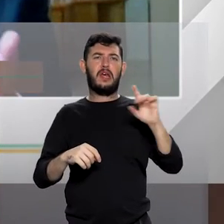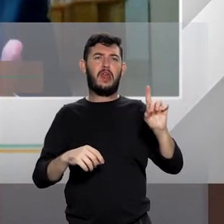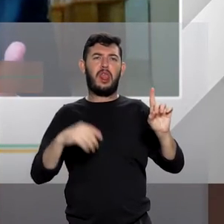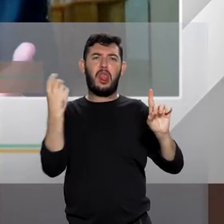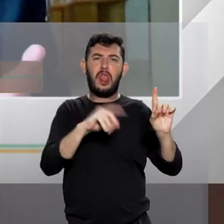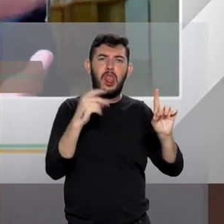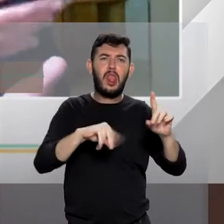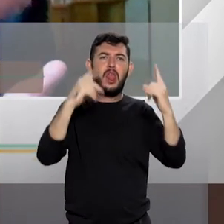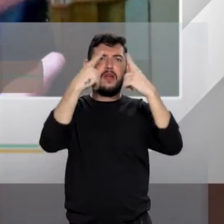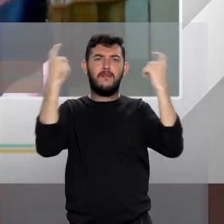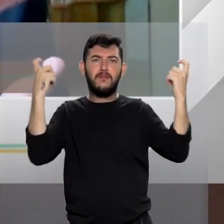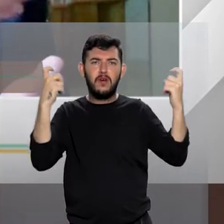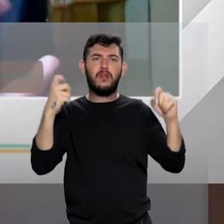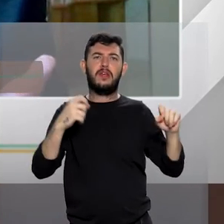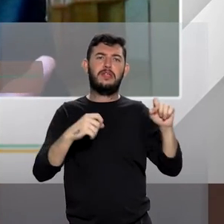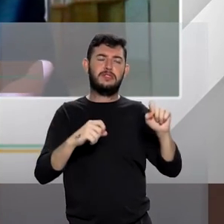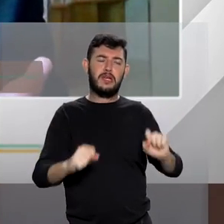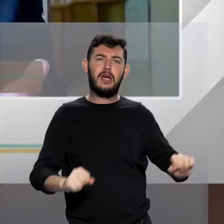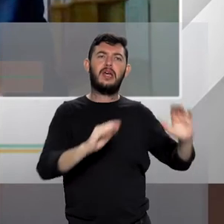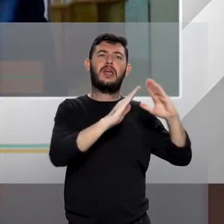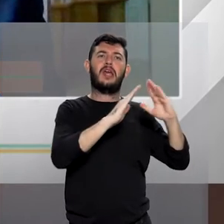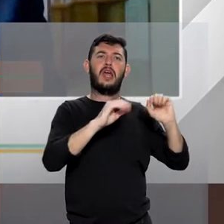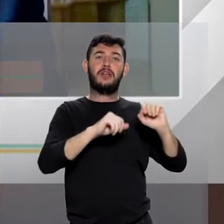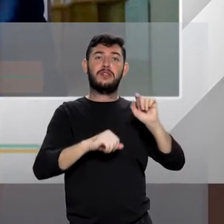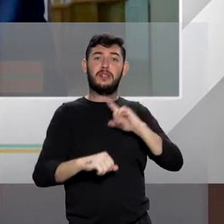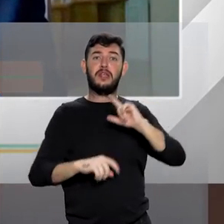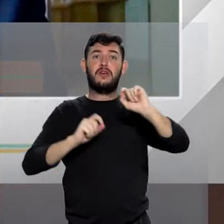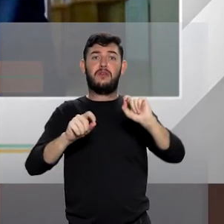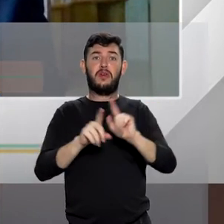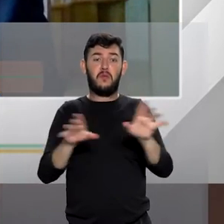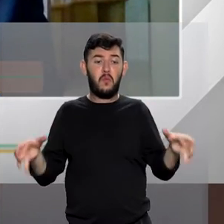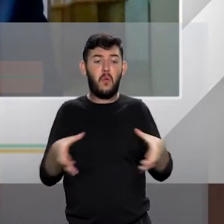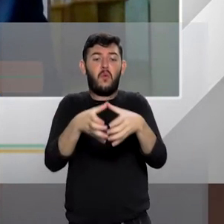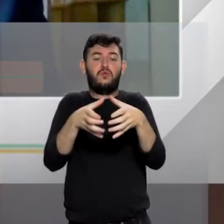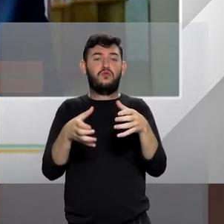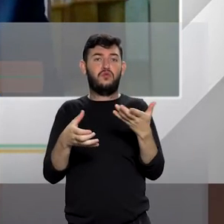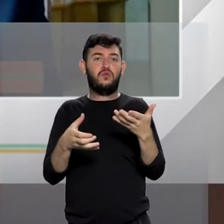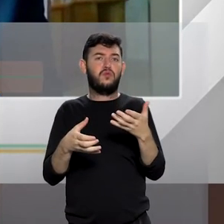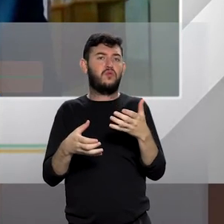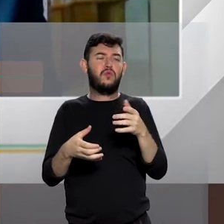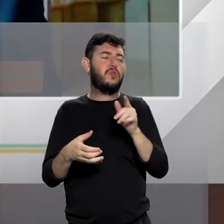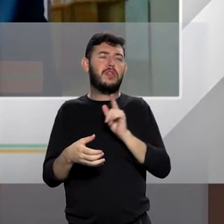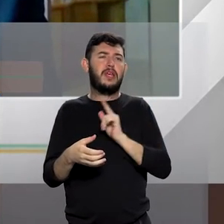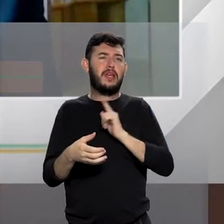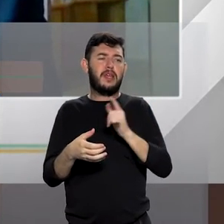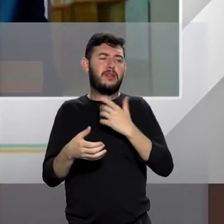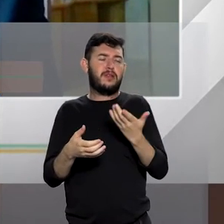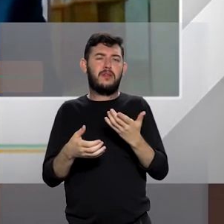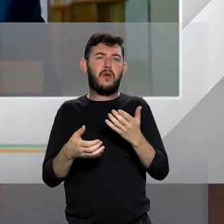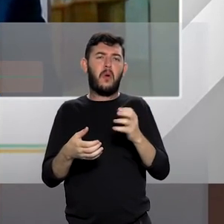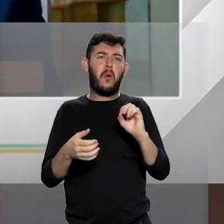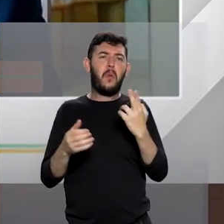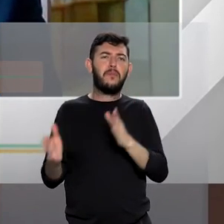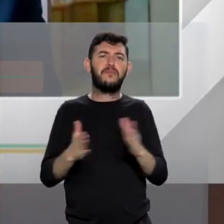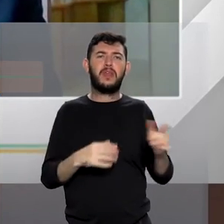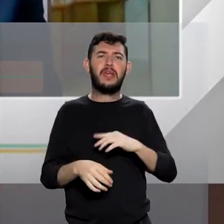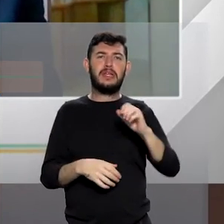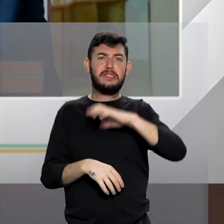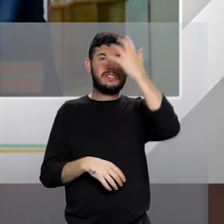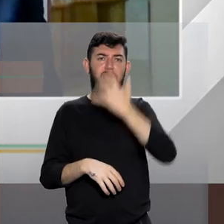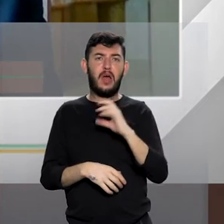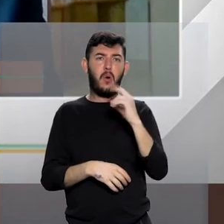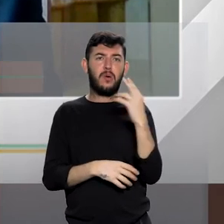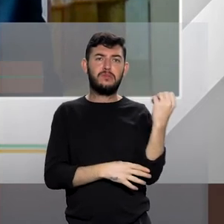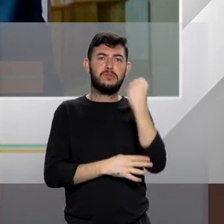o ponto de partida são esse conjunto de intervenções intermediárias, mas, infelizmente, temos casos sérios e graves, em que vai ser necessária